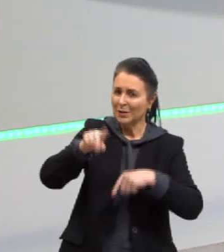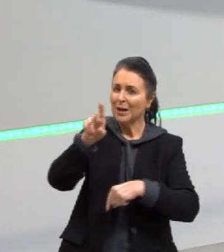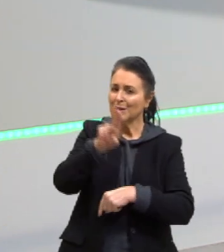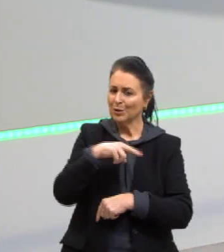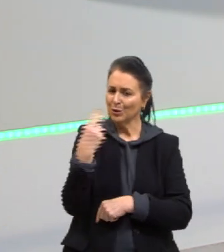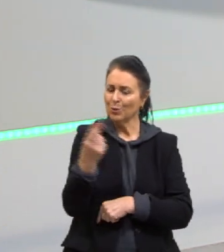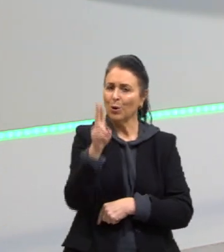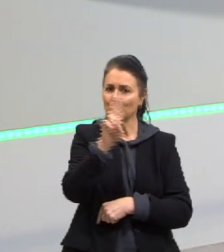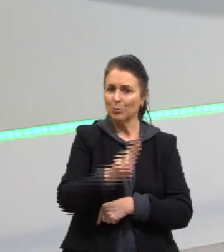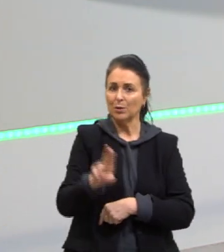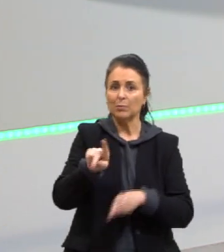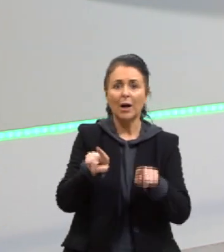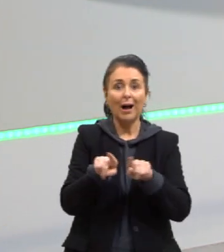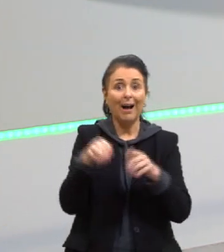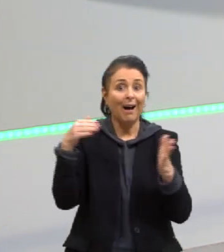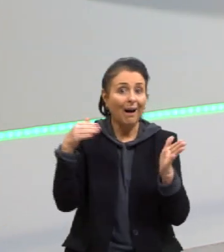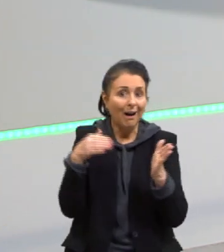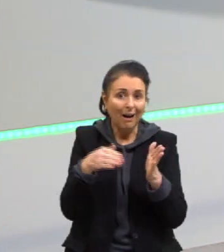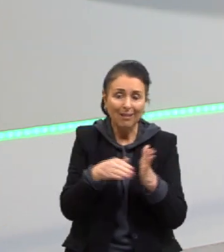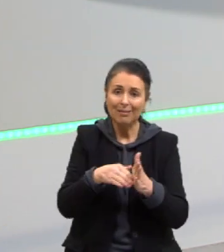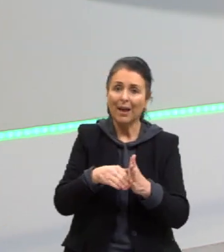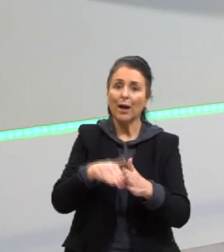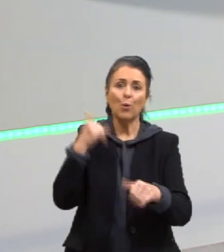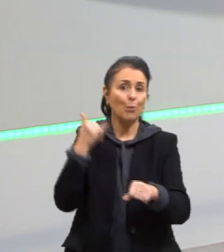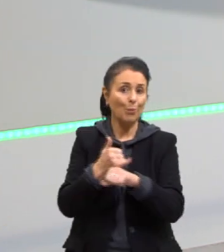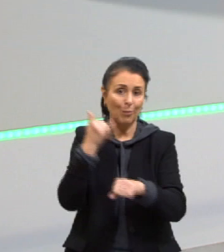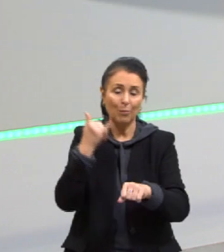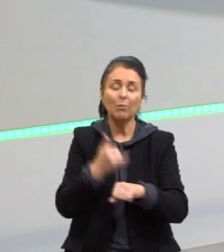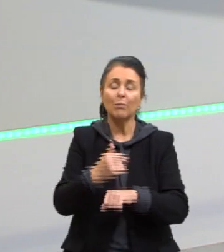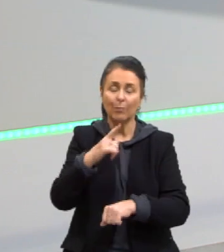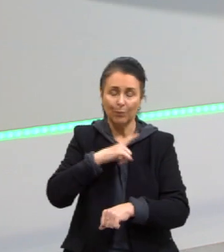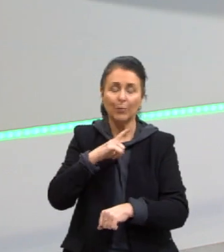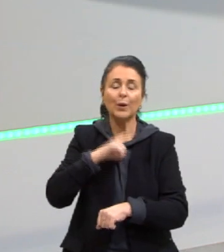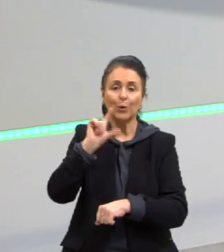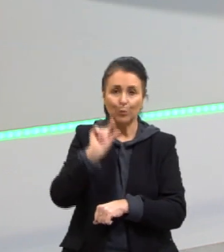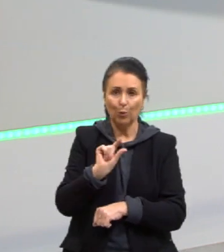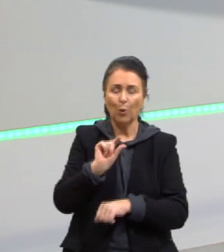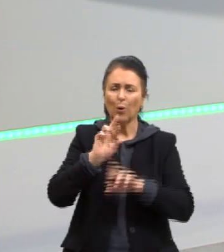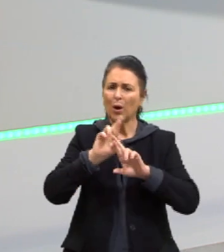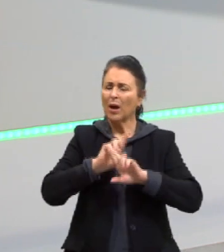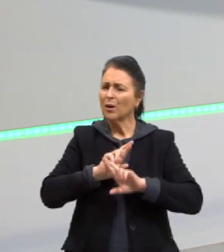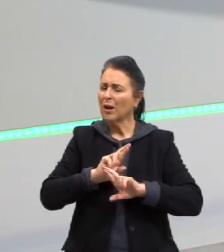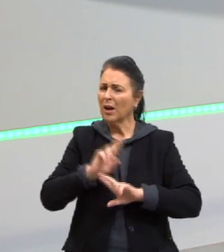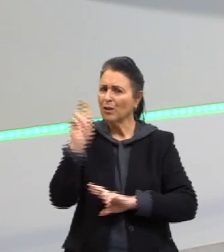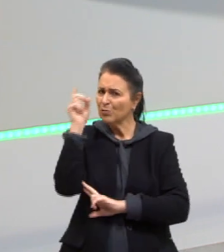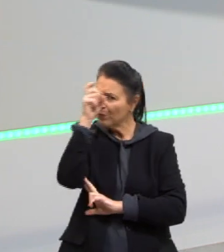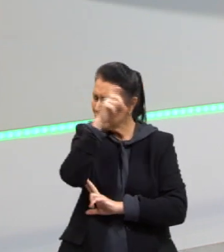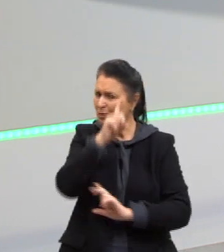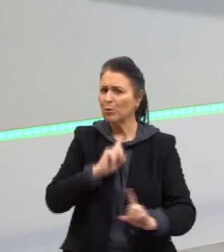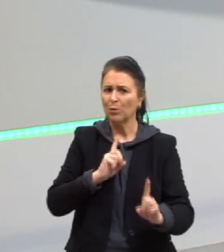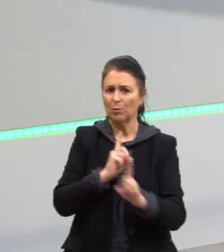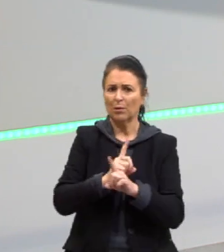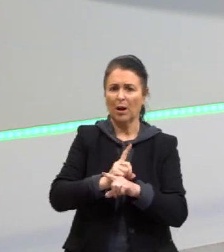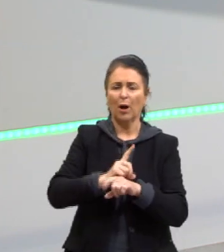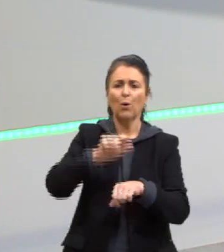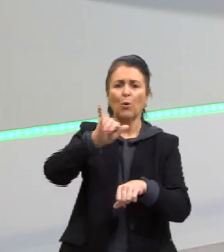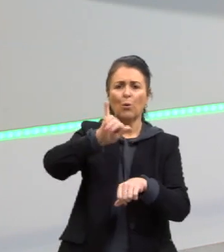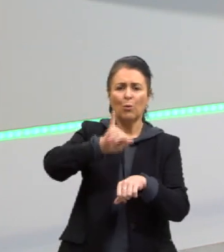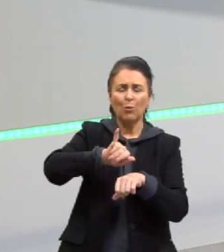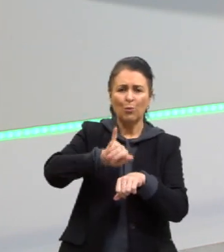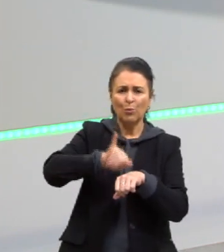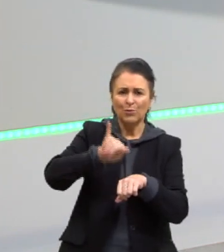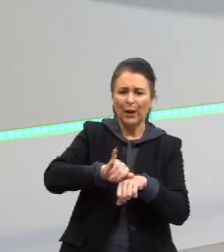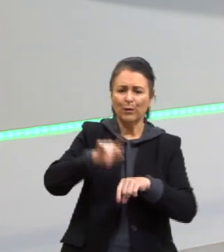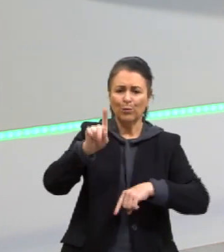metálicos. Todos, a maioria tem. É muito difícil a gente encontrar um material rígido. Então,